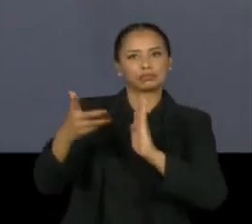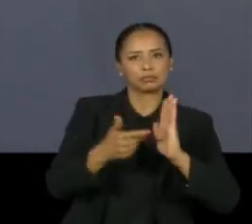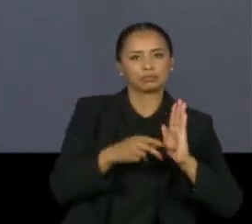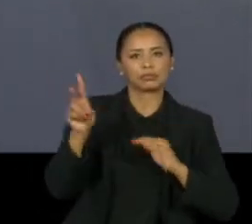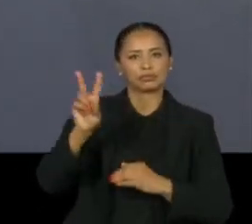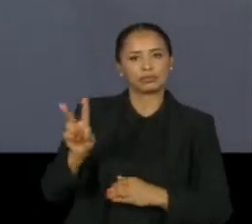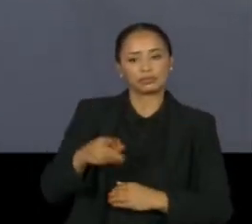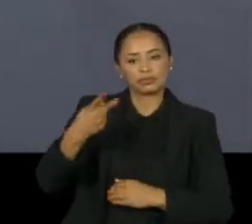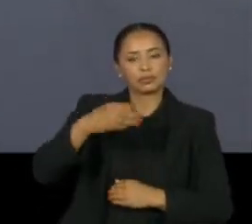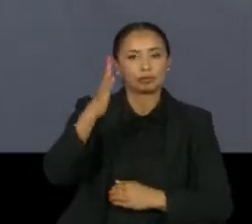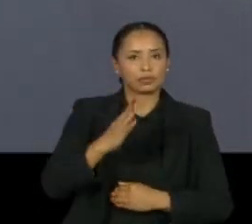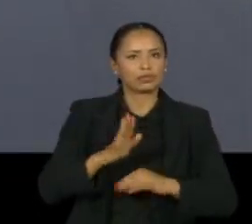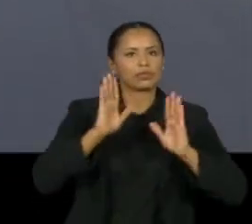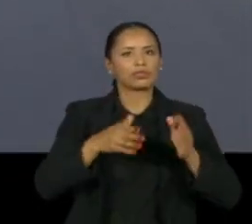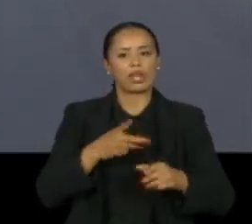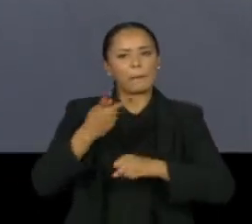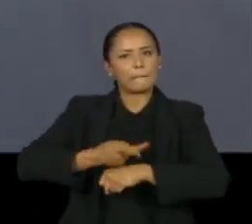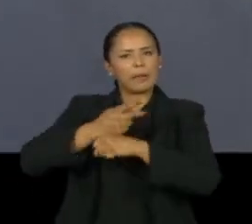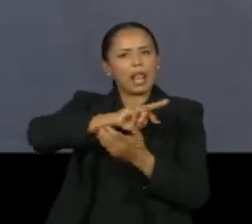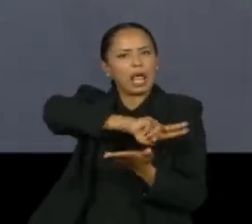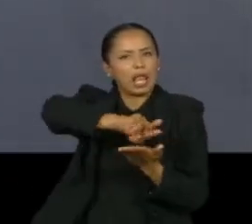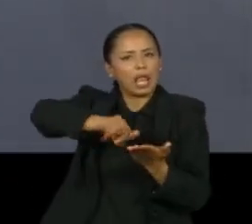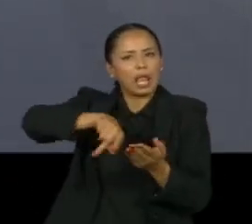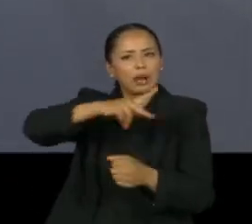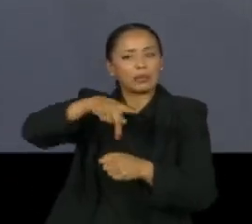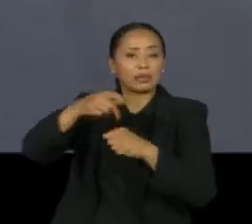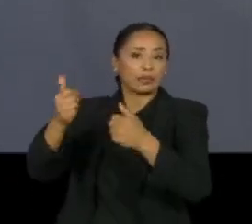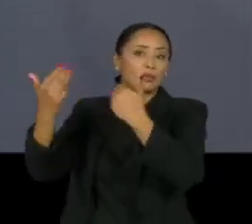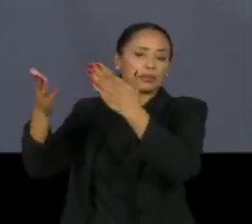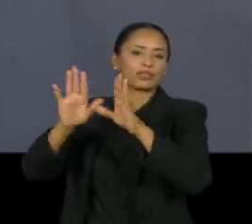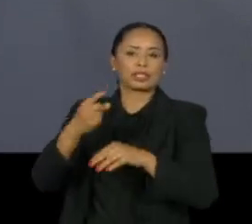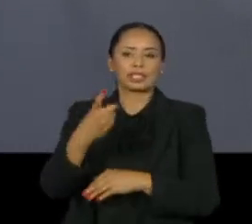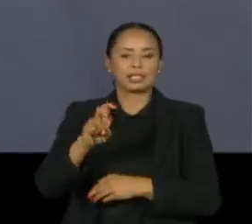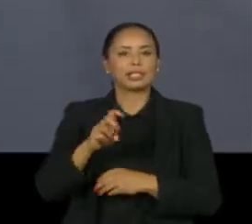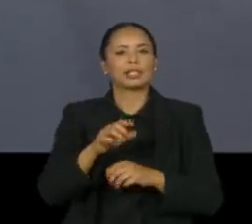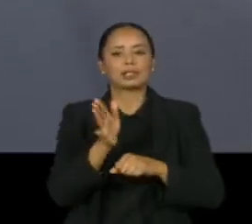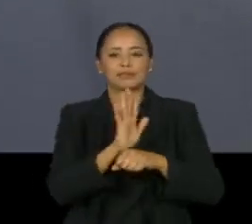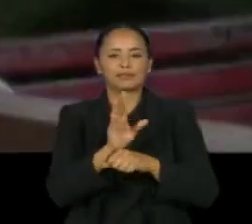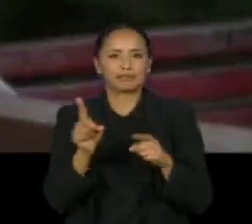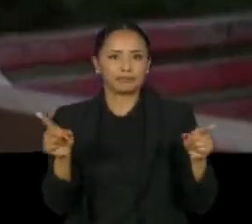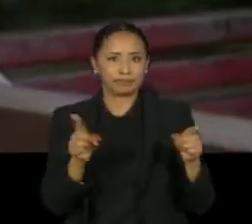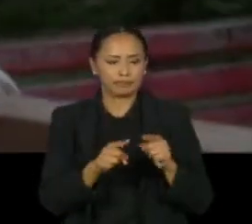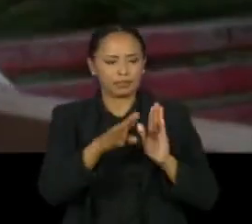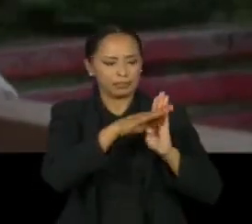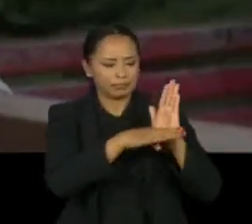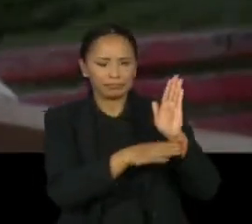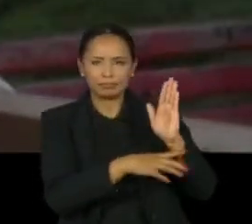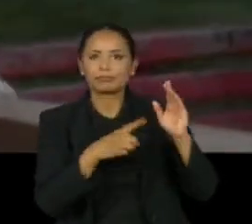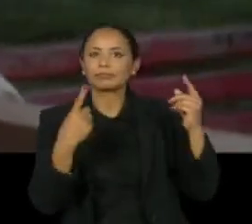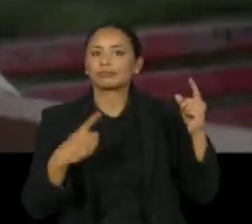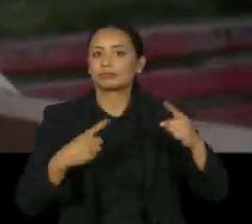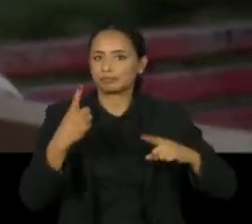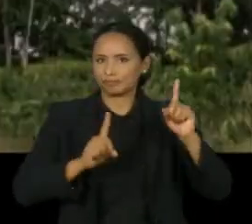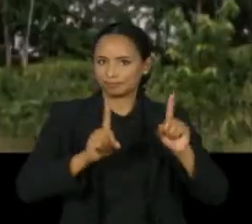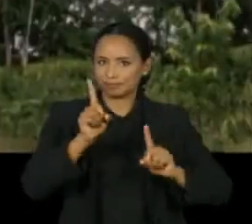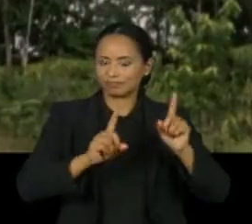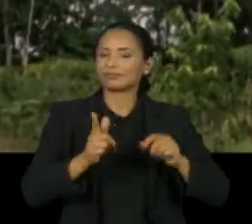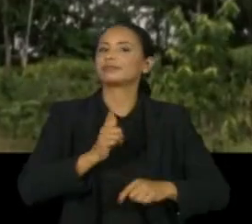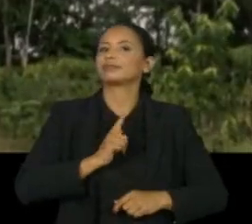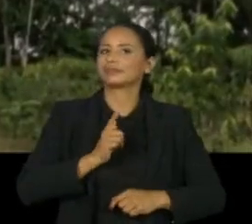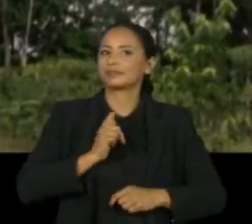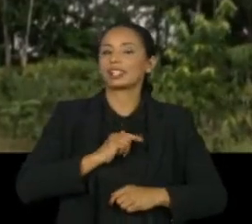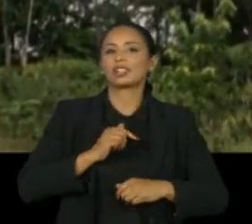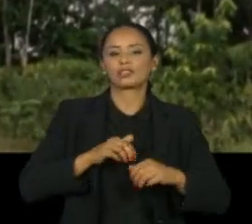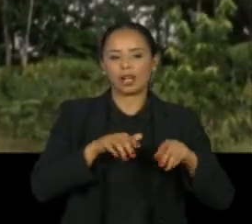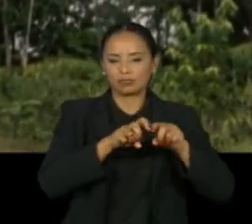e já conquistou vários prêmios internacionais. Quinze curtas de todo o mundo estão na competição. O júri do Oscar deve assisti-los para